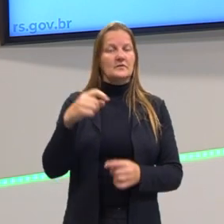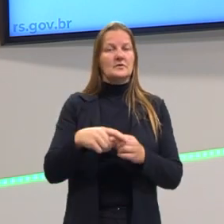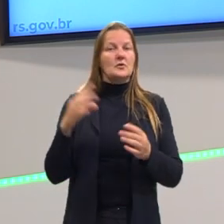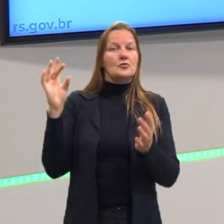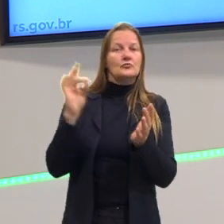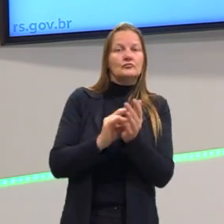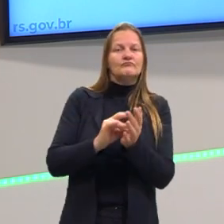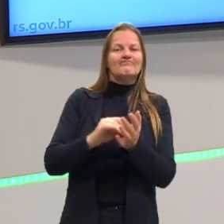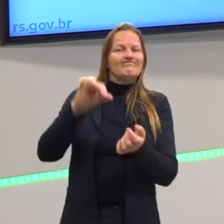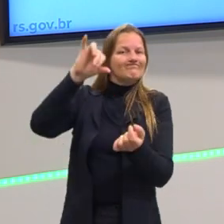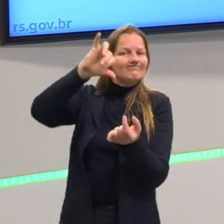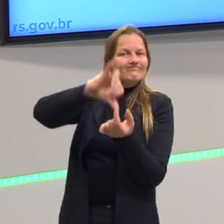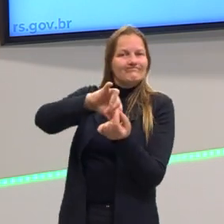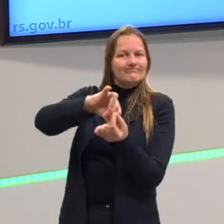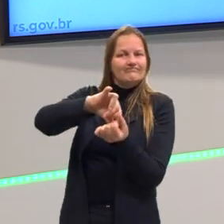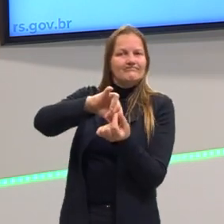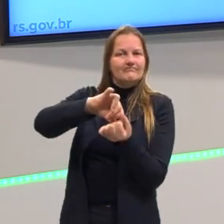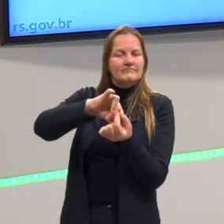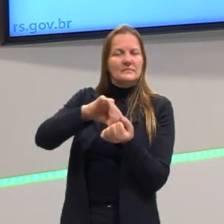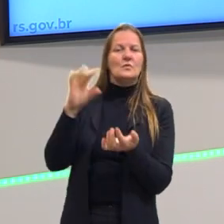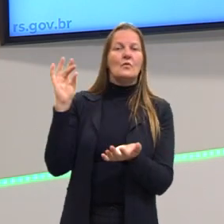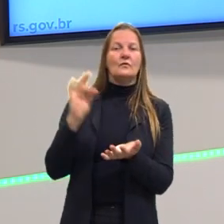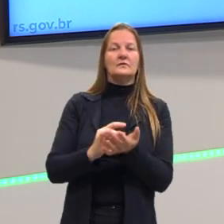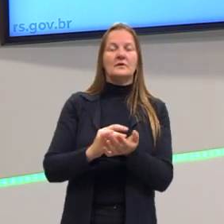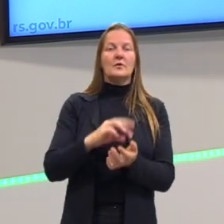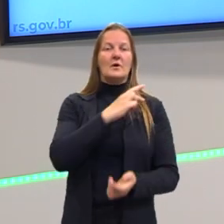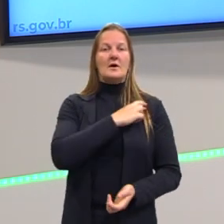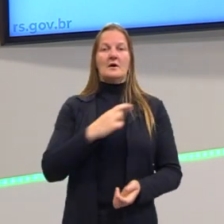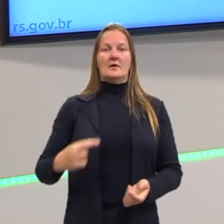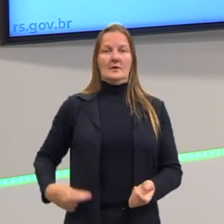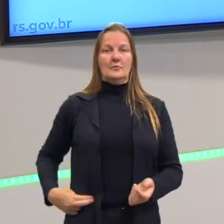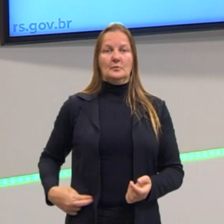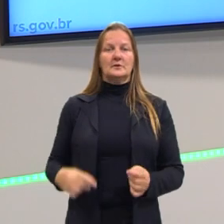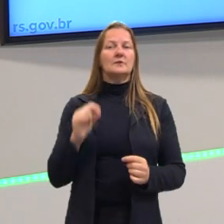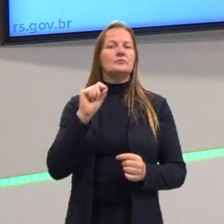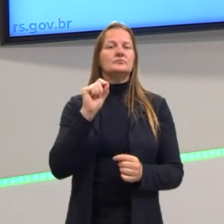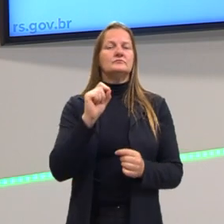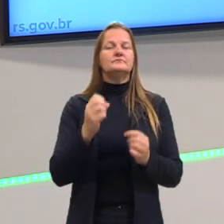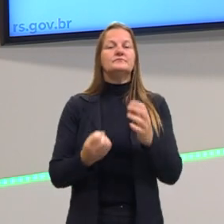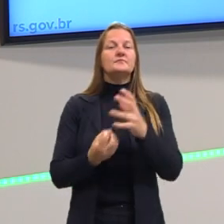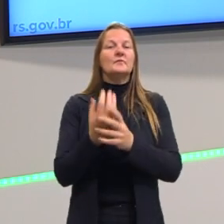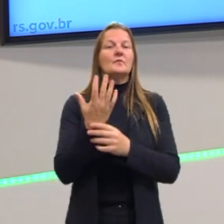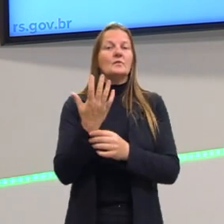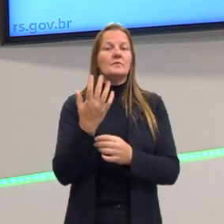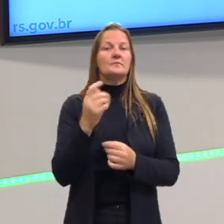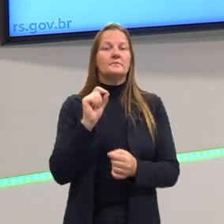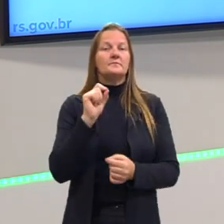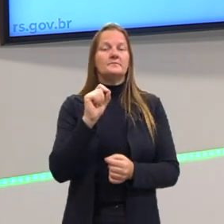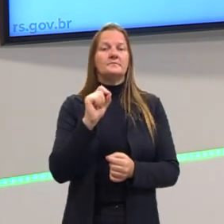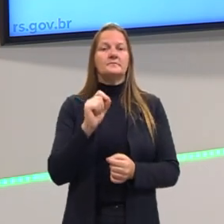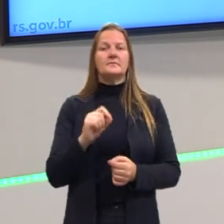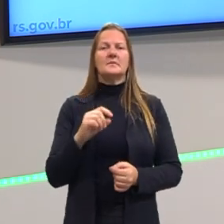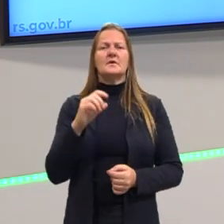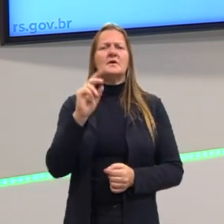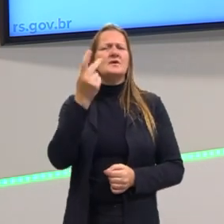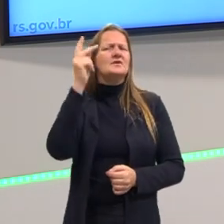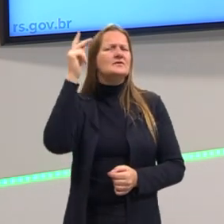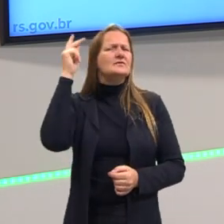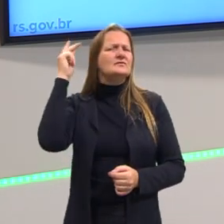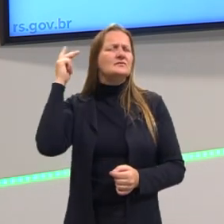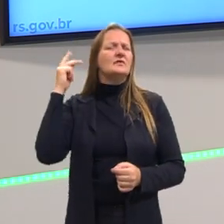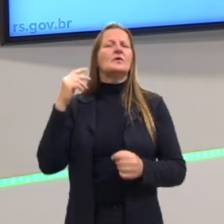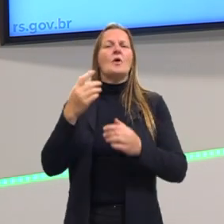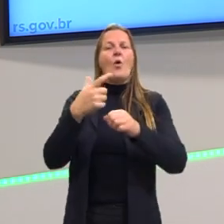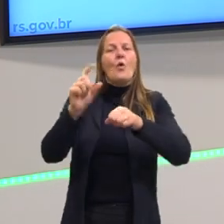capitalismo, porque com a república, o advento da república, e aí vocês lembram em história e nas demais